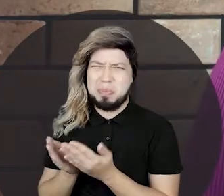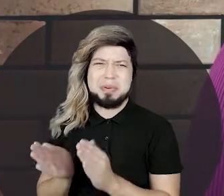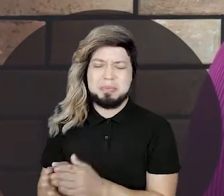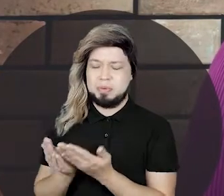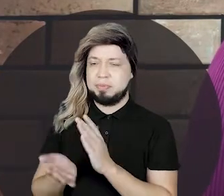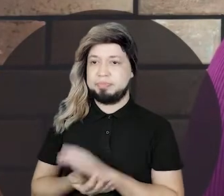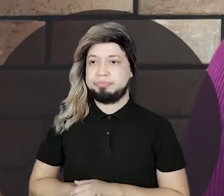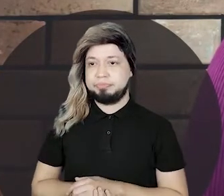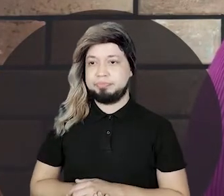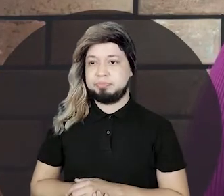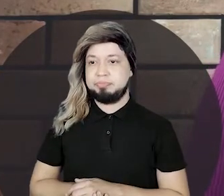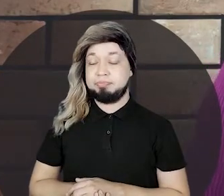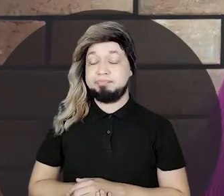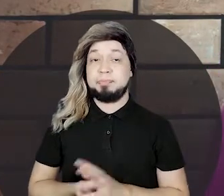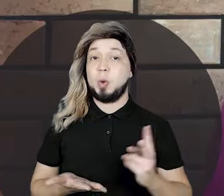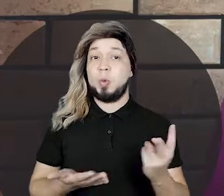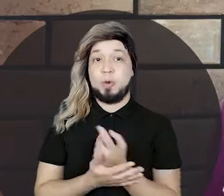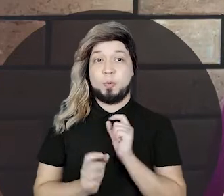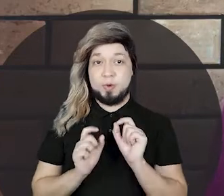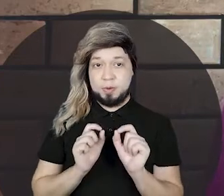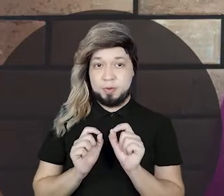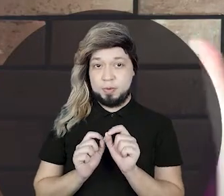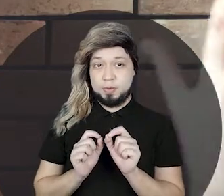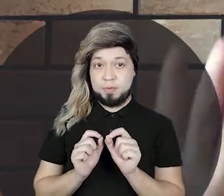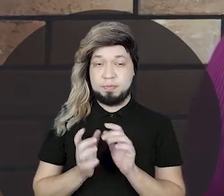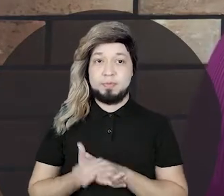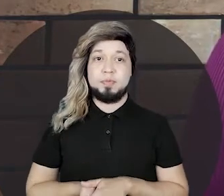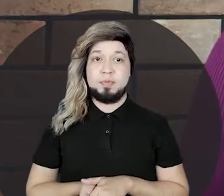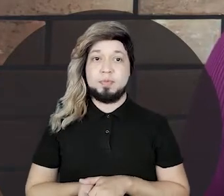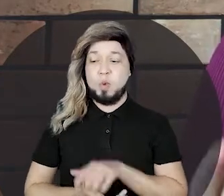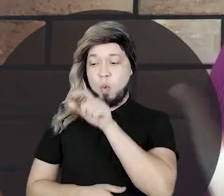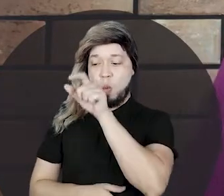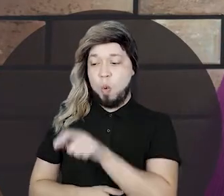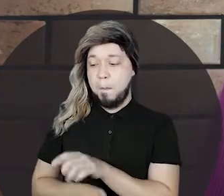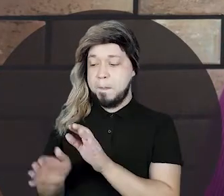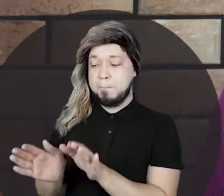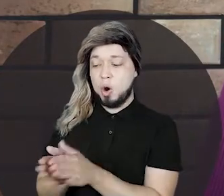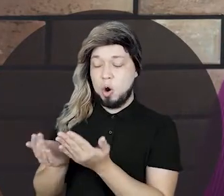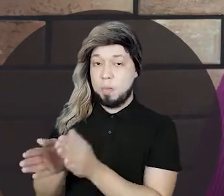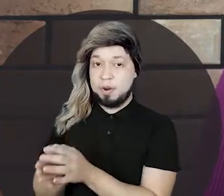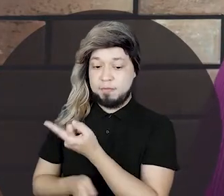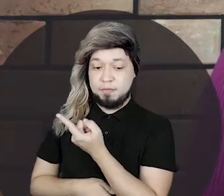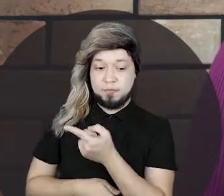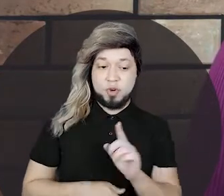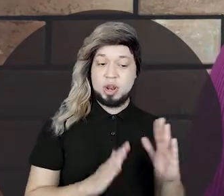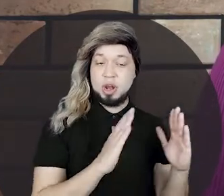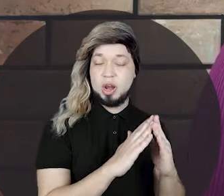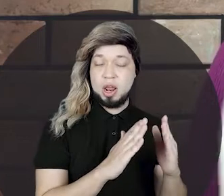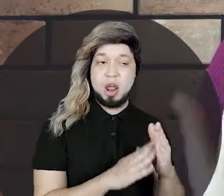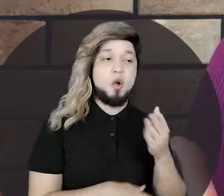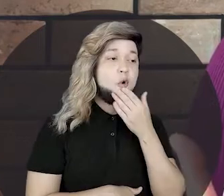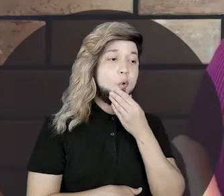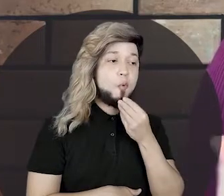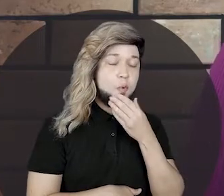muito pobre. Um dia, o compadre, pobre, foi pedir o